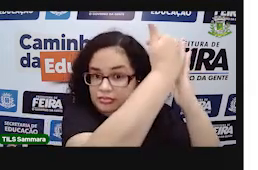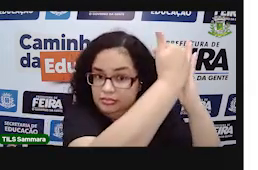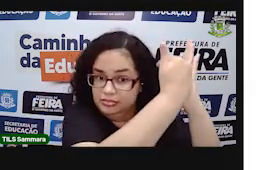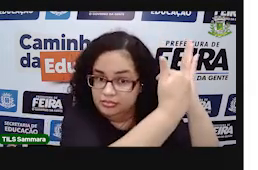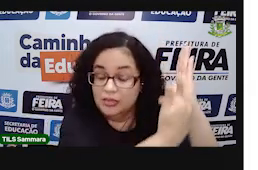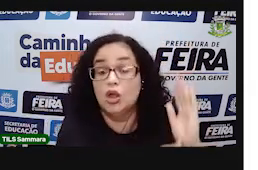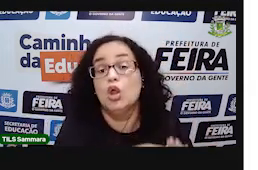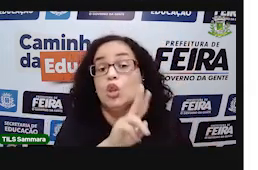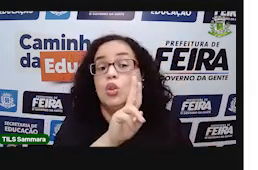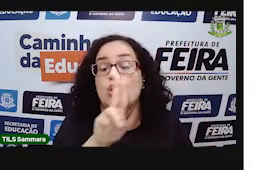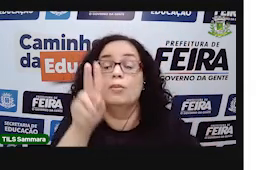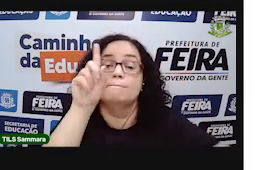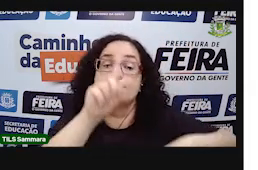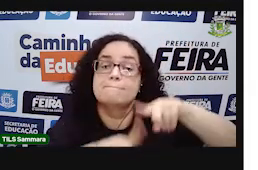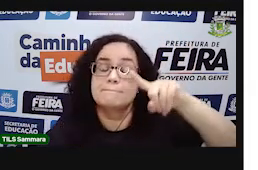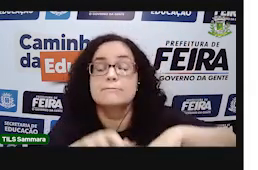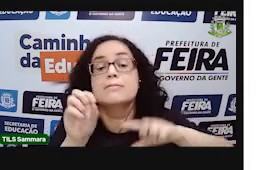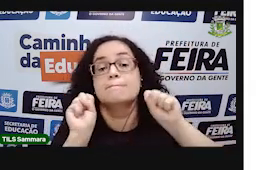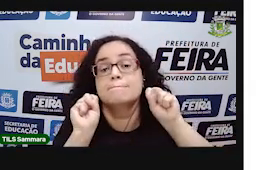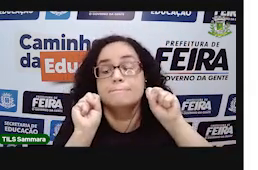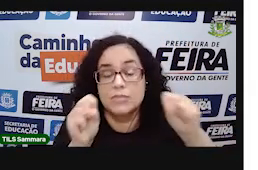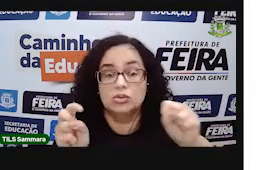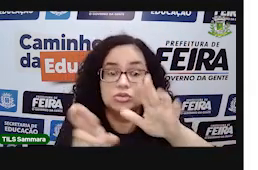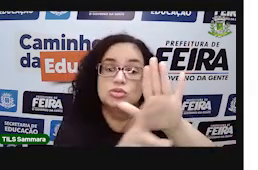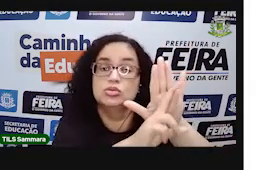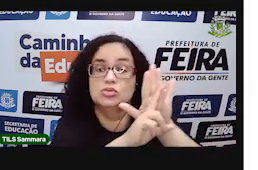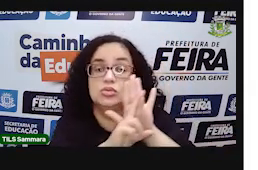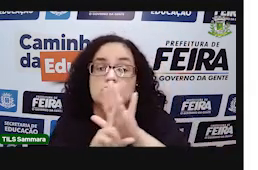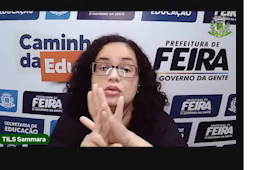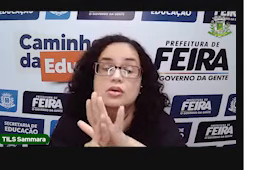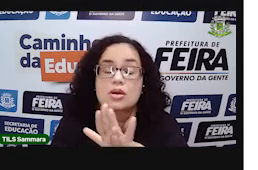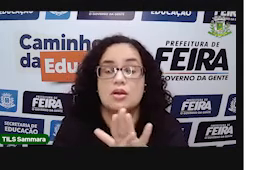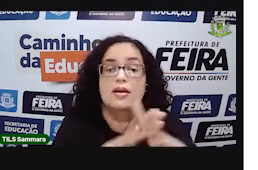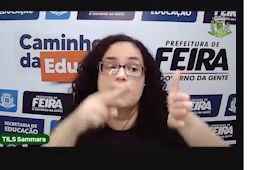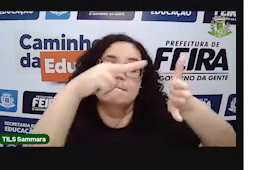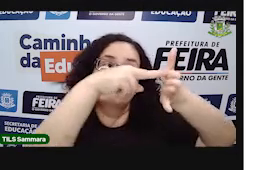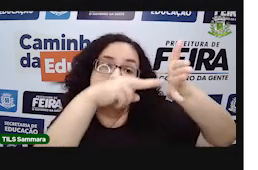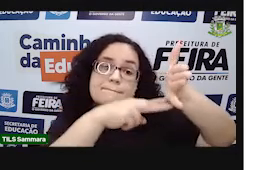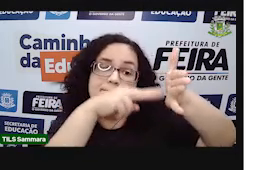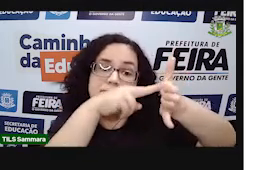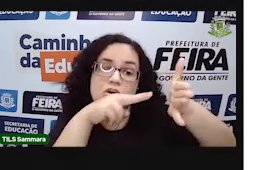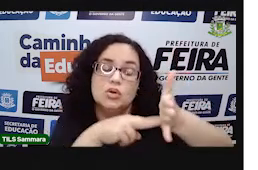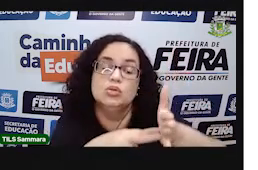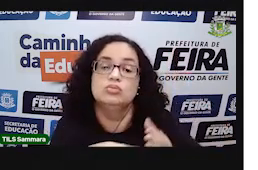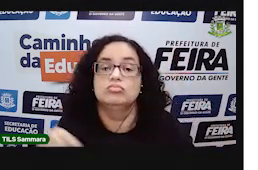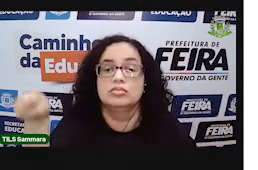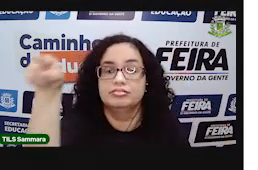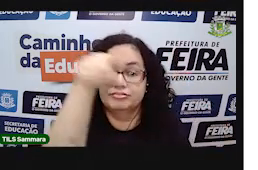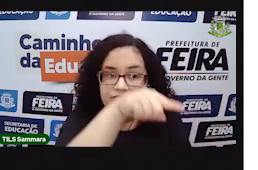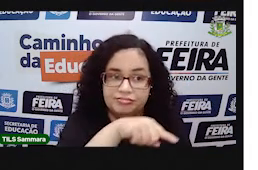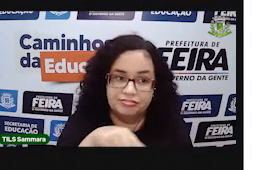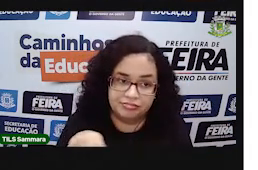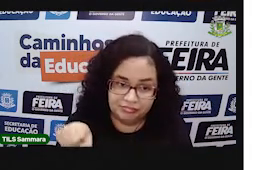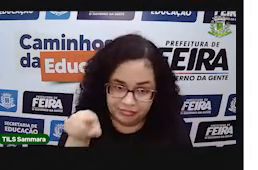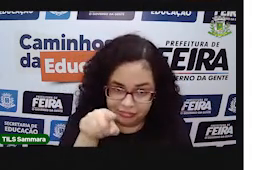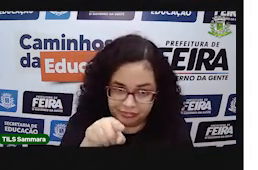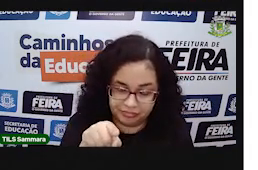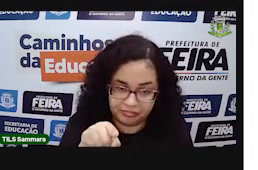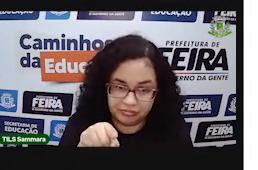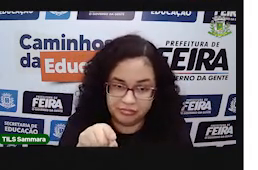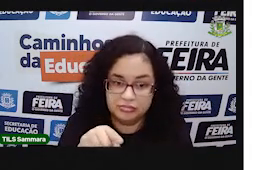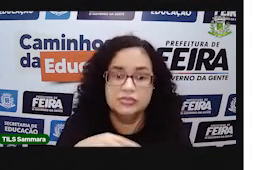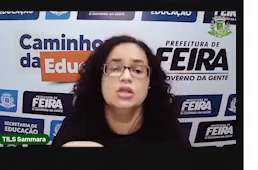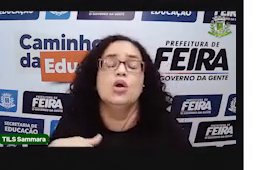vai fazer uma lista com nome de objetos que possam ser representados por prismas. Objetos do mundo